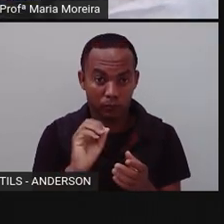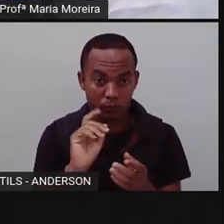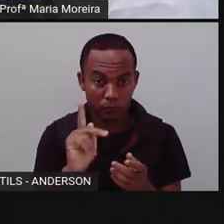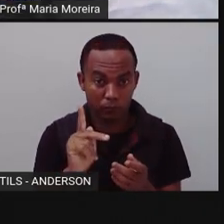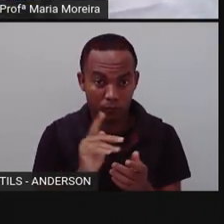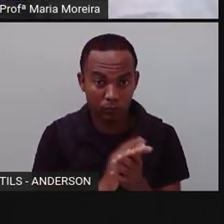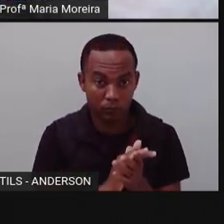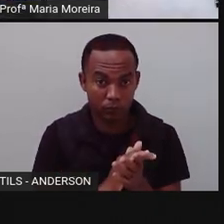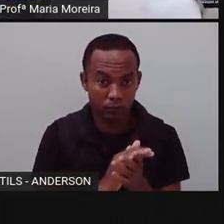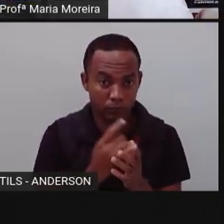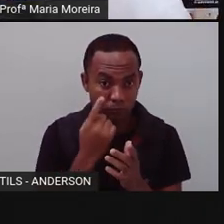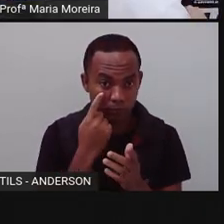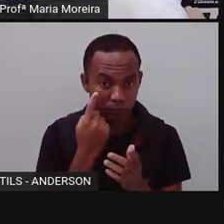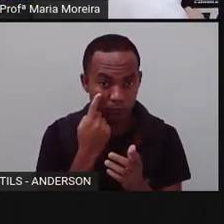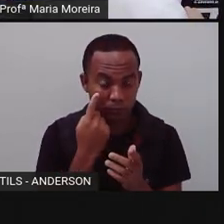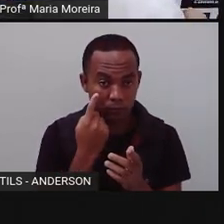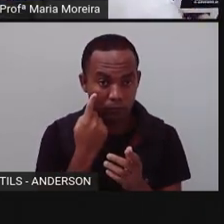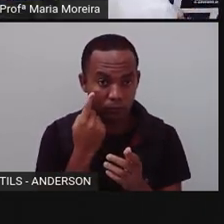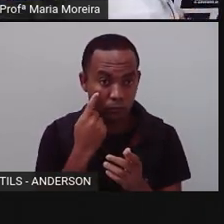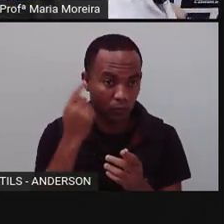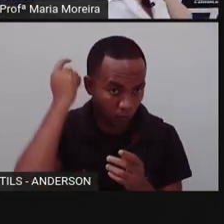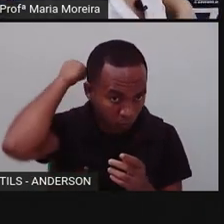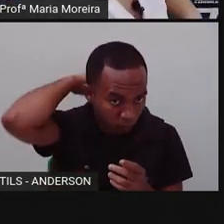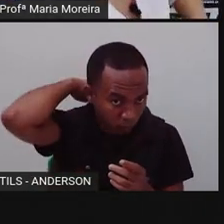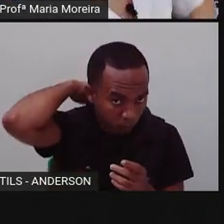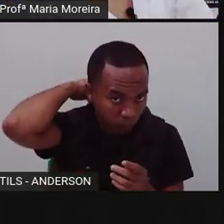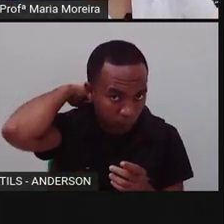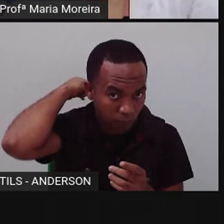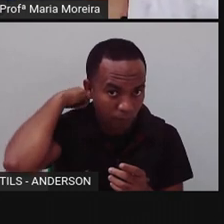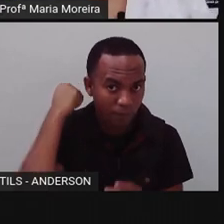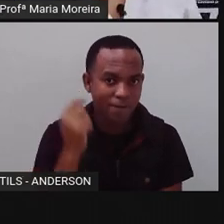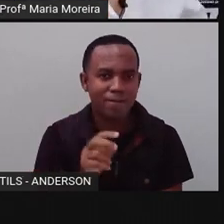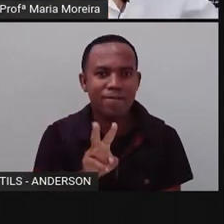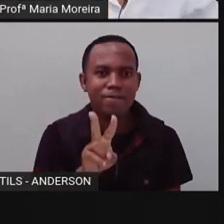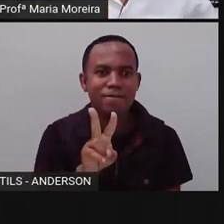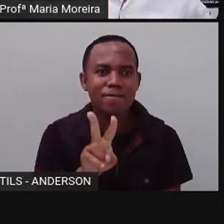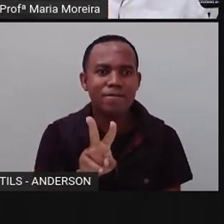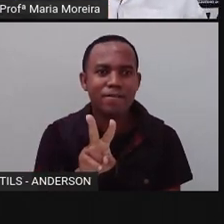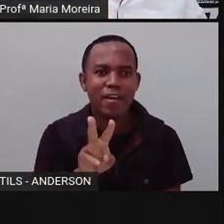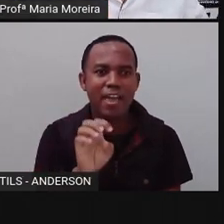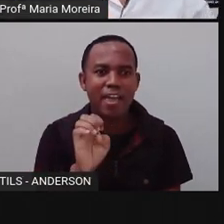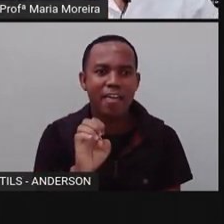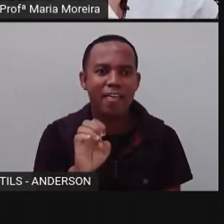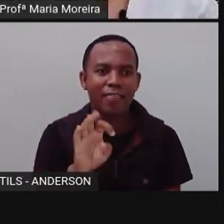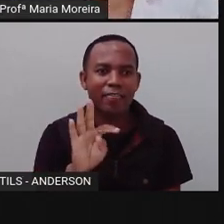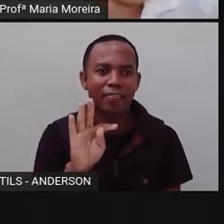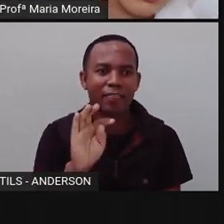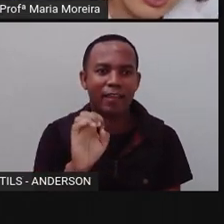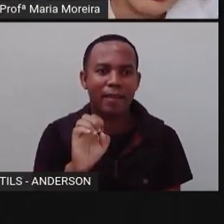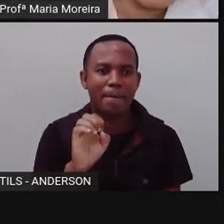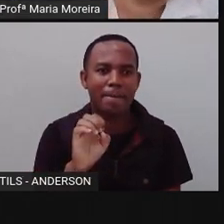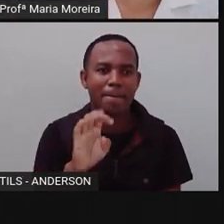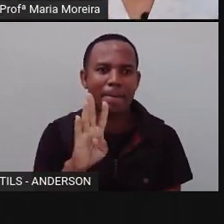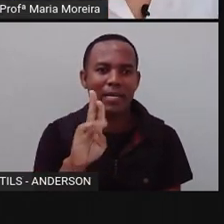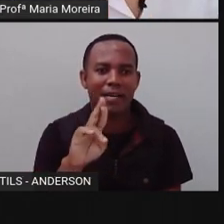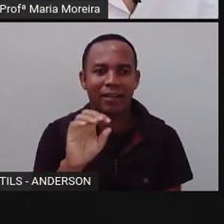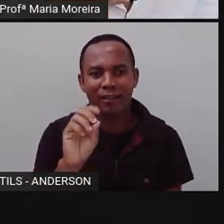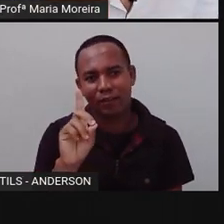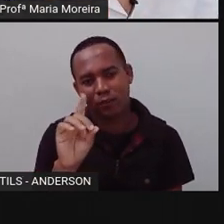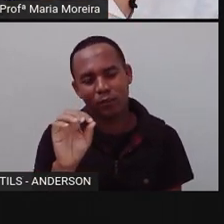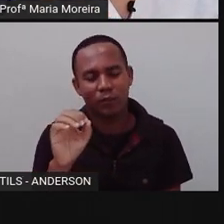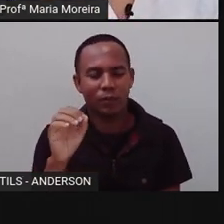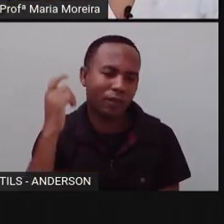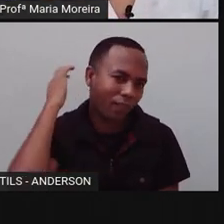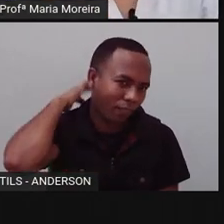isso aqui? Seria o quê? A coluna vertebral. Quem nunca ouviu? Ai, tô com dor nas costas, tô com dor na coluna, tipo